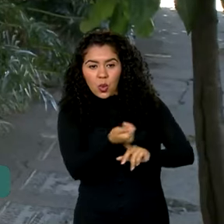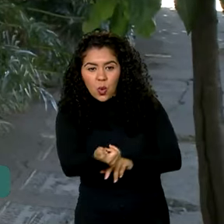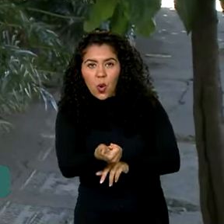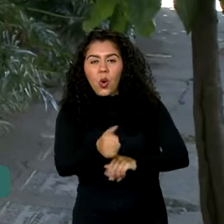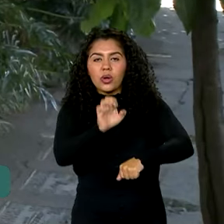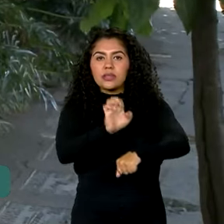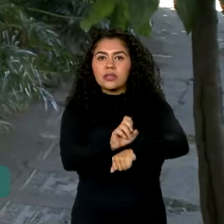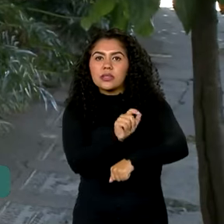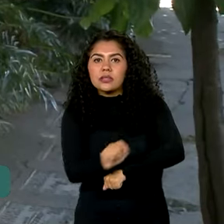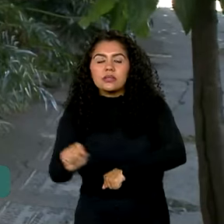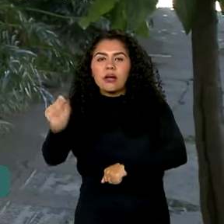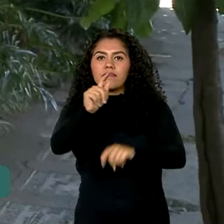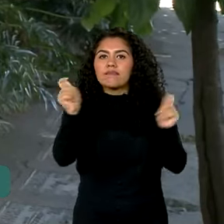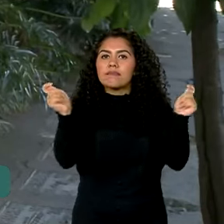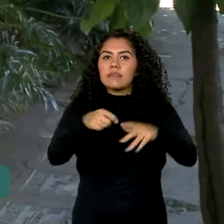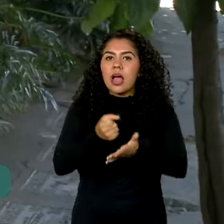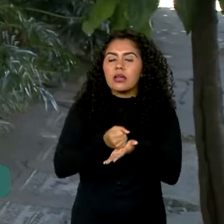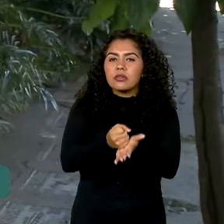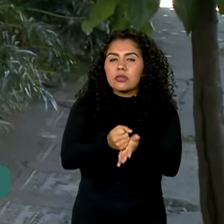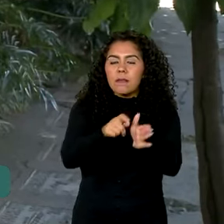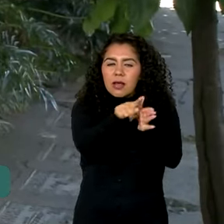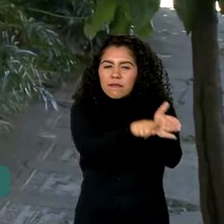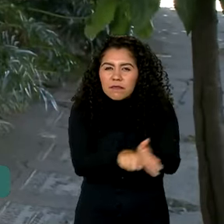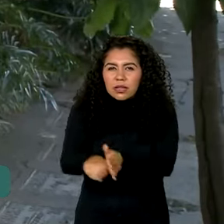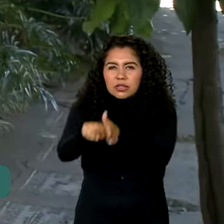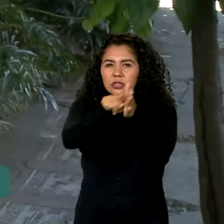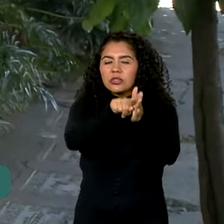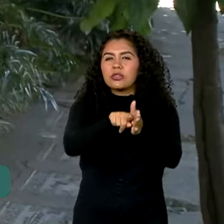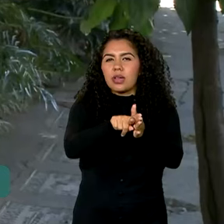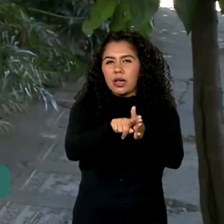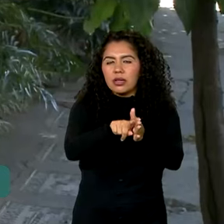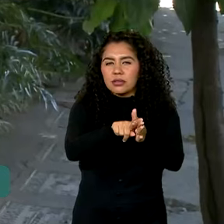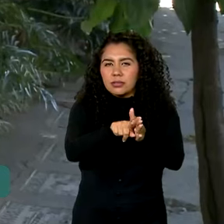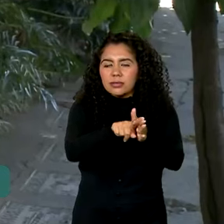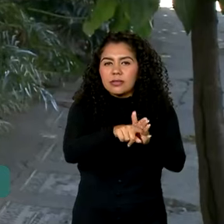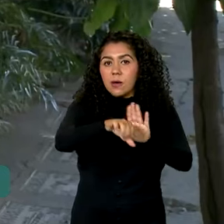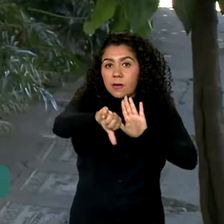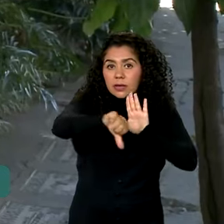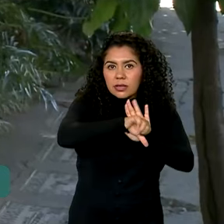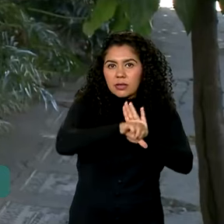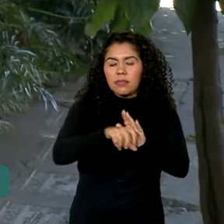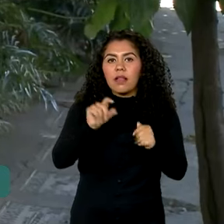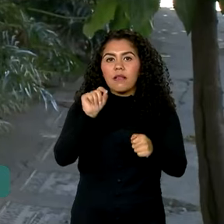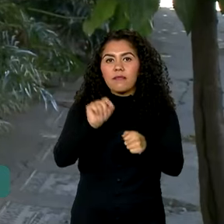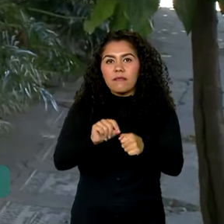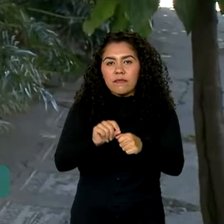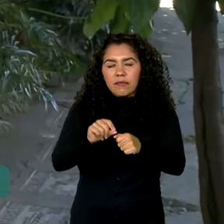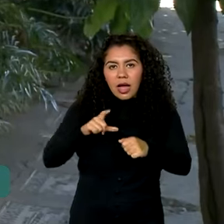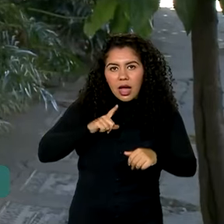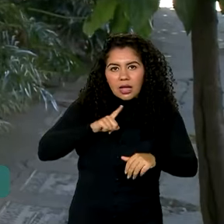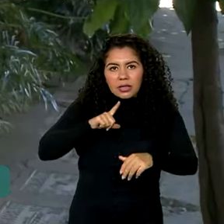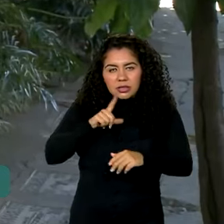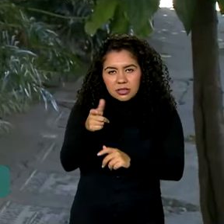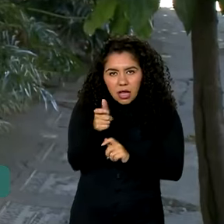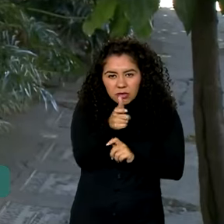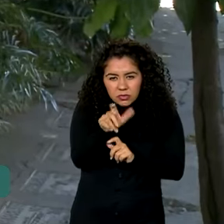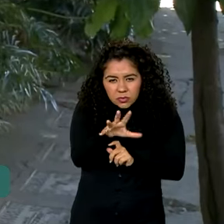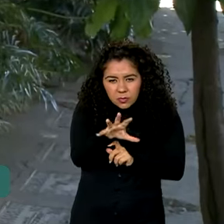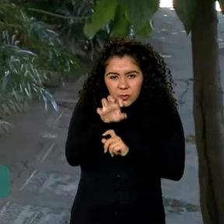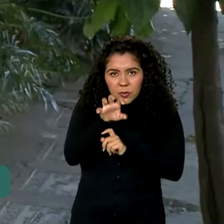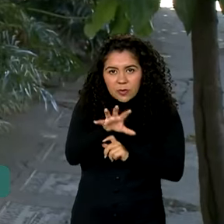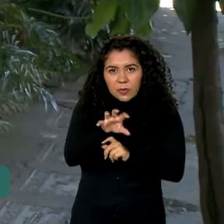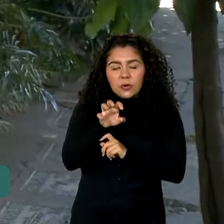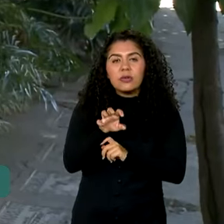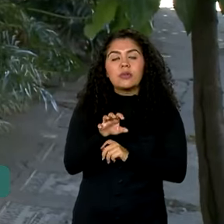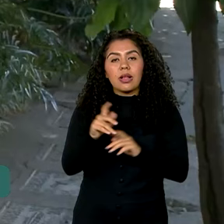poder ajudar na investigação de crimes desse tipo. Eles fazem um escaneamento das armas e munições. E com isso é